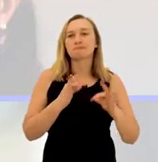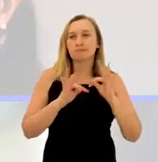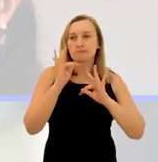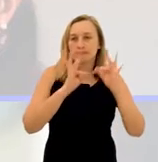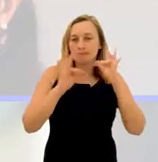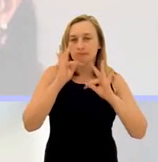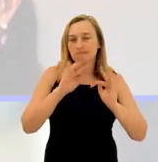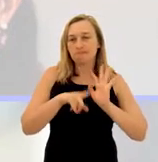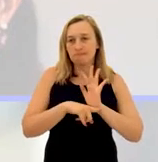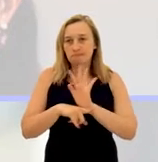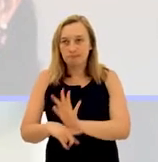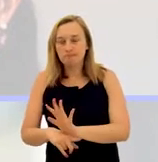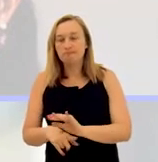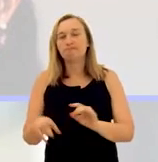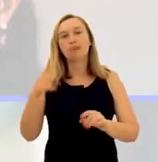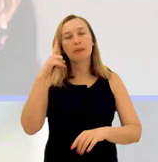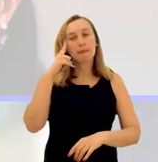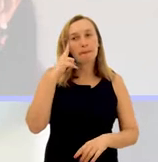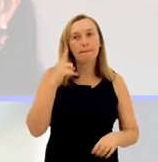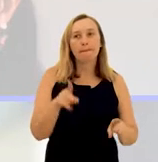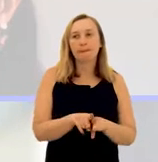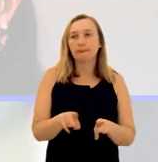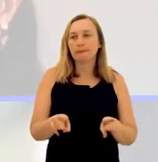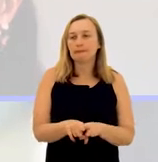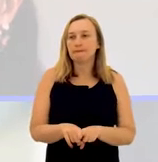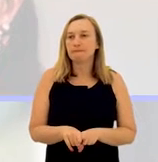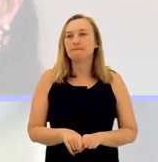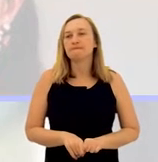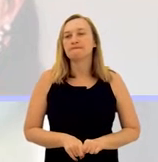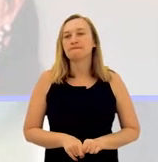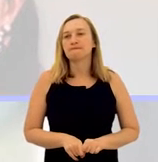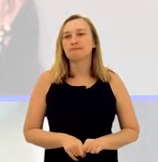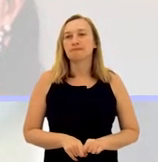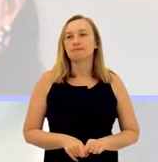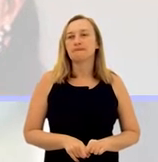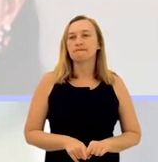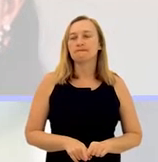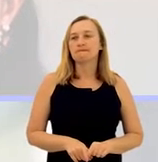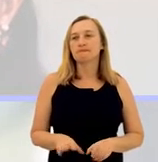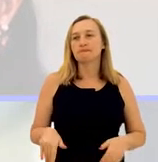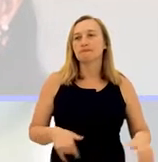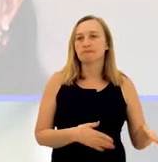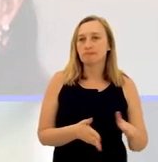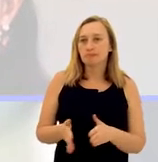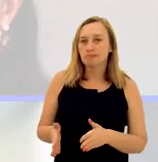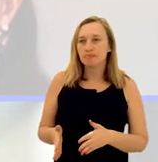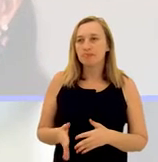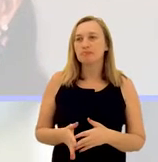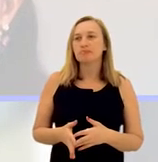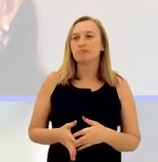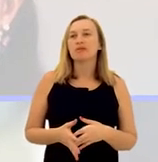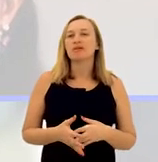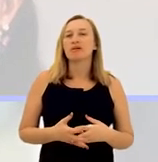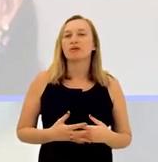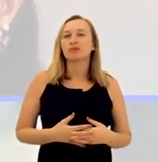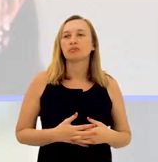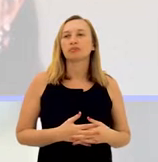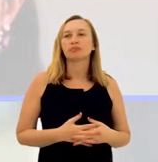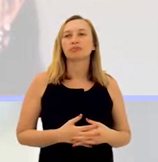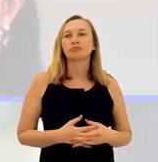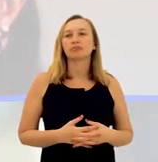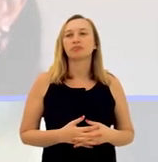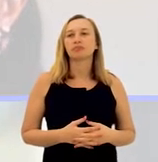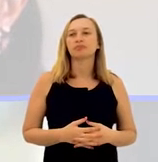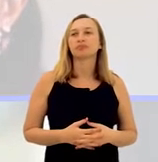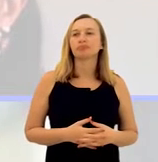que a tecnologia ajuda e foi pensado também neste caminho em função